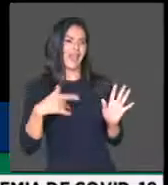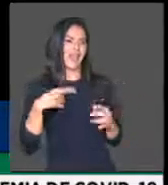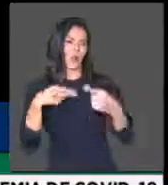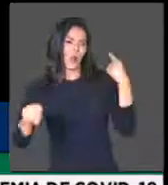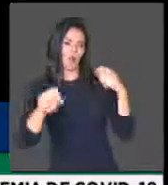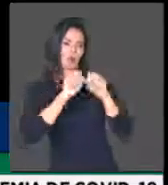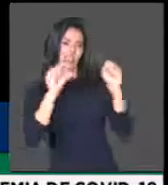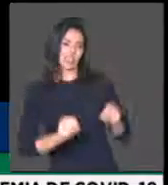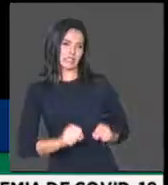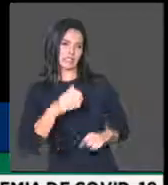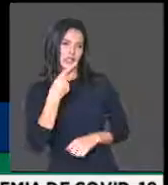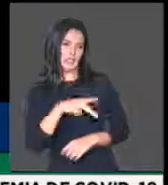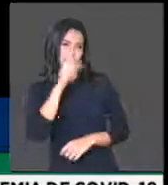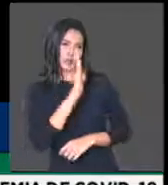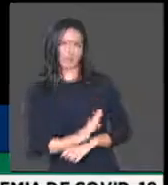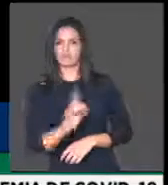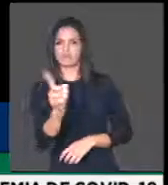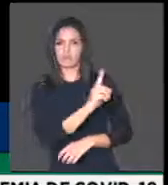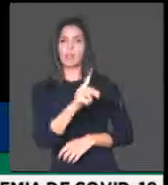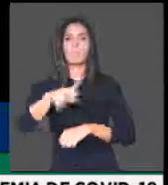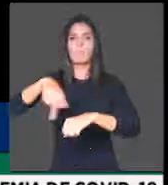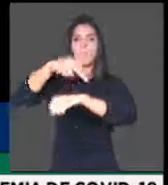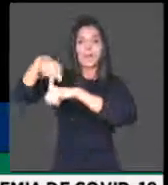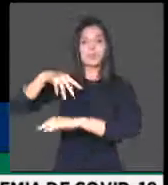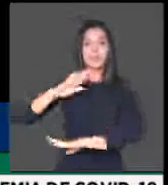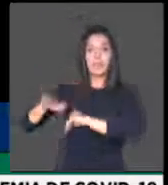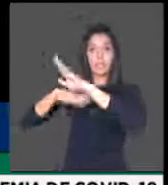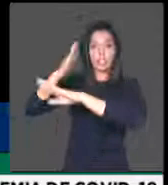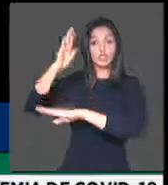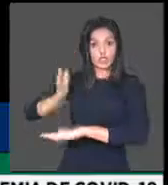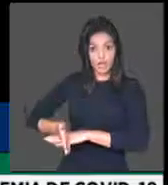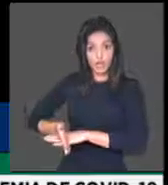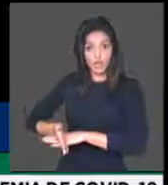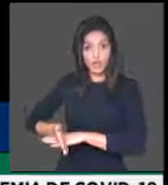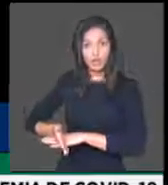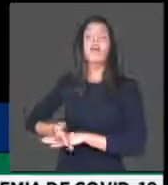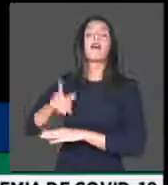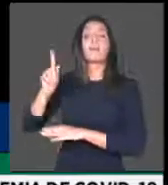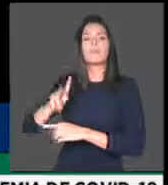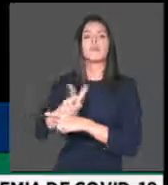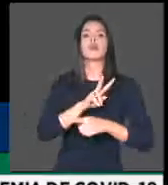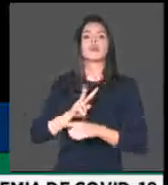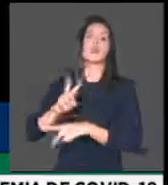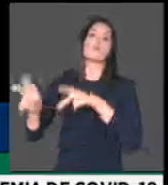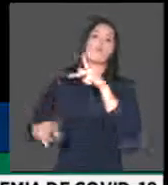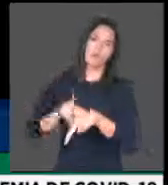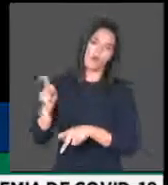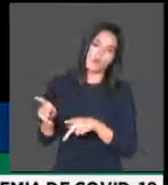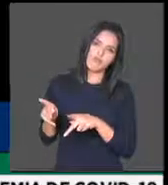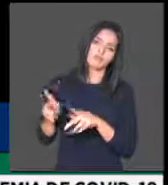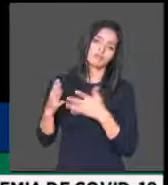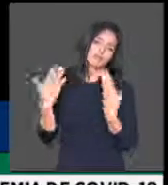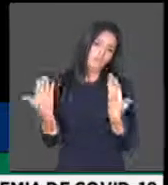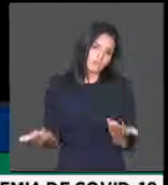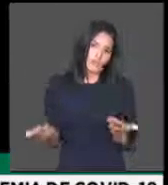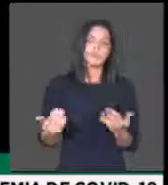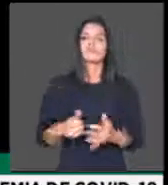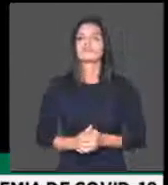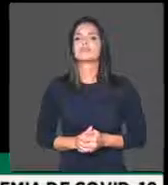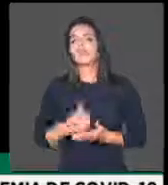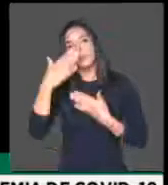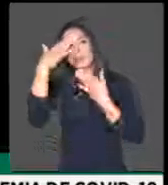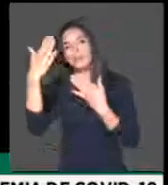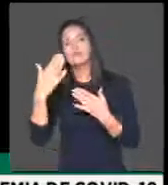nós vivemos. Países capitalistas desenvolvidos protegem a sua população contra o despejo. Obrigado, presidente. O